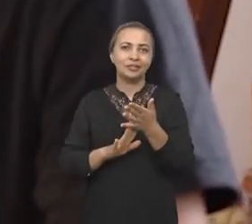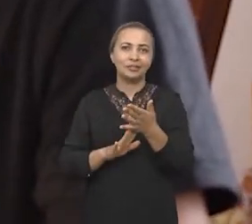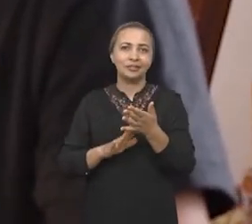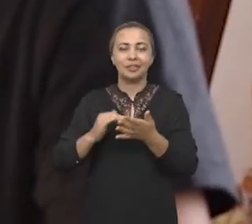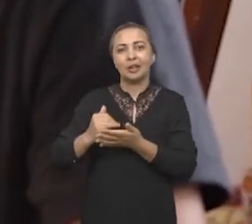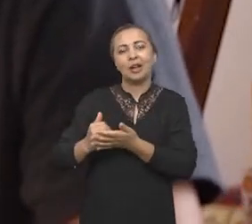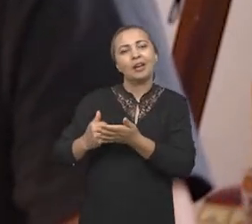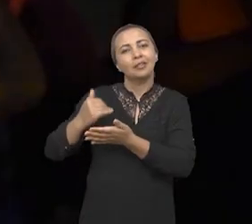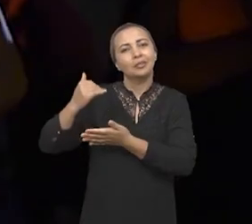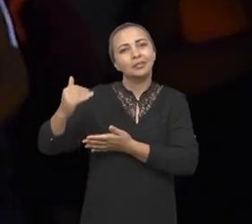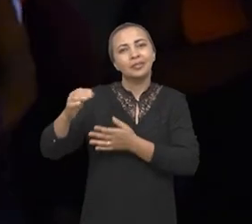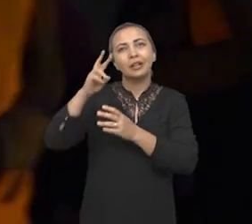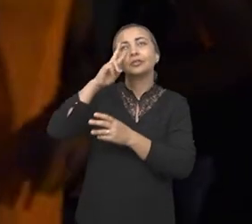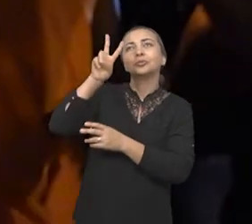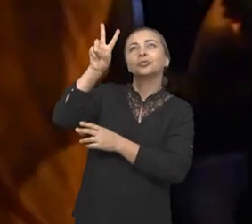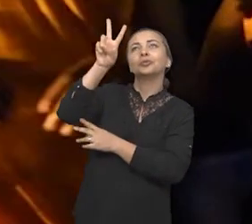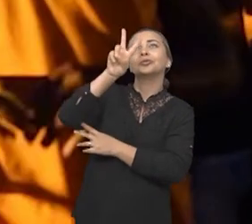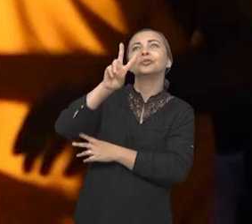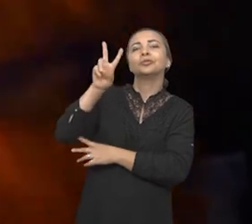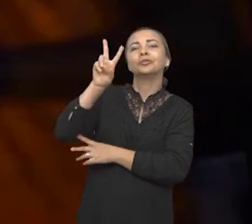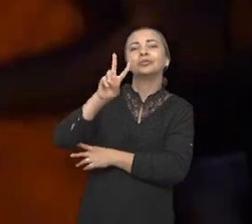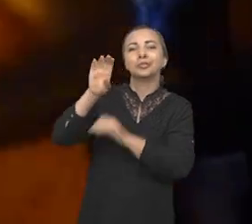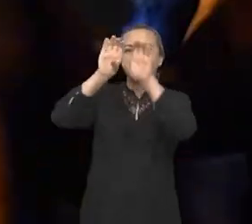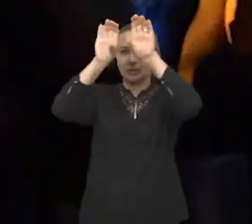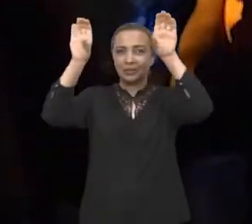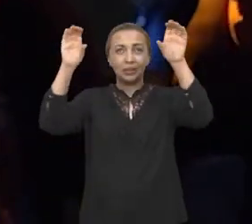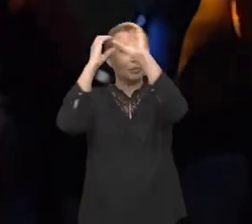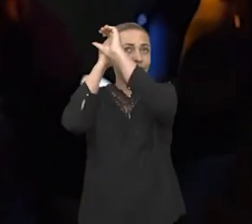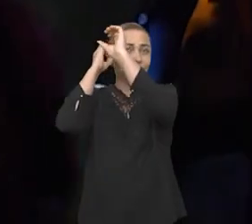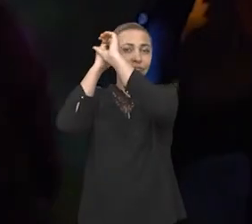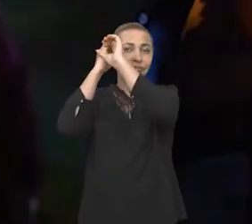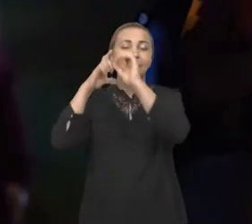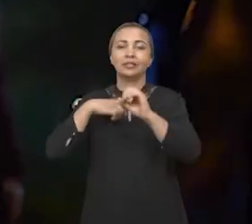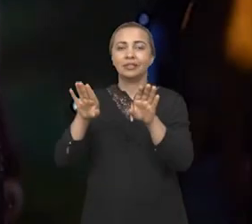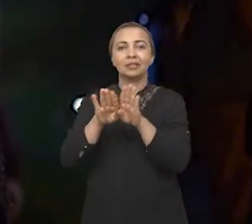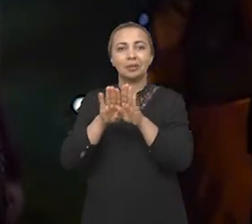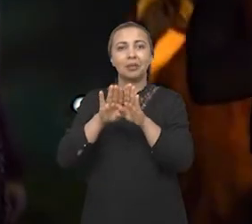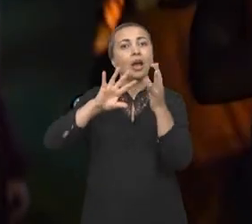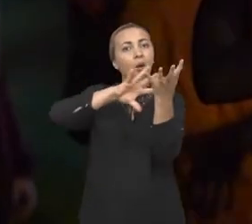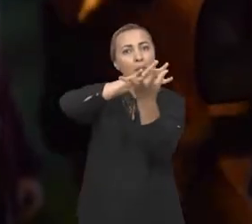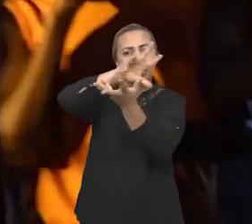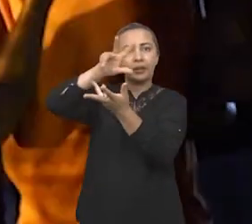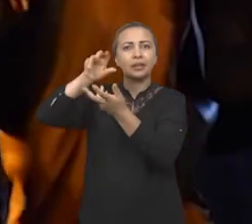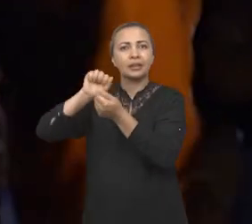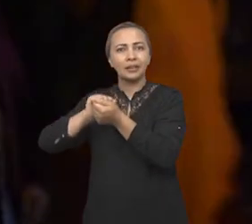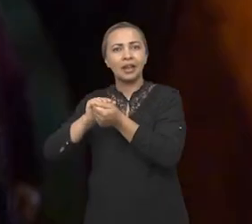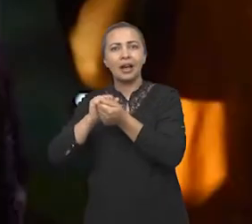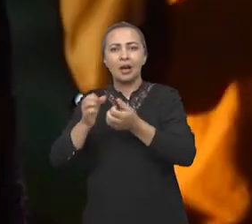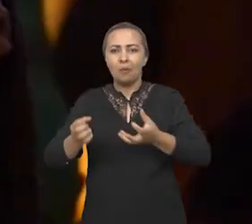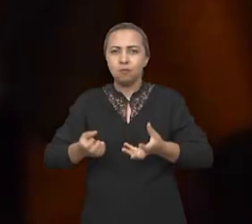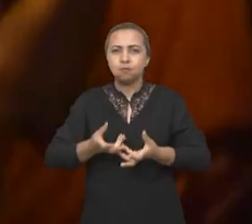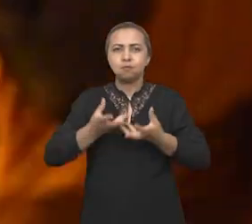desde sessões de observação do céu com telescópio. Tem também uma sessão com planetário inflável.